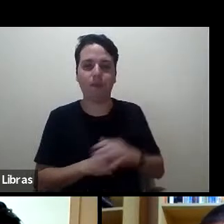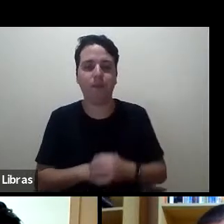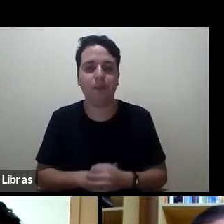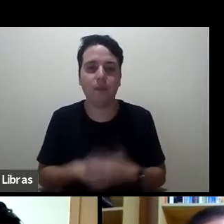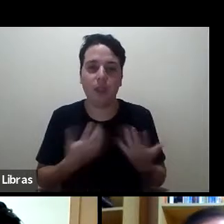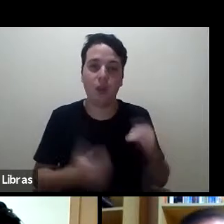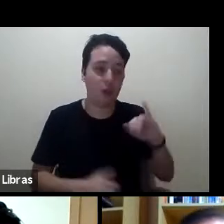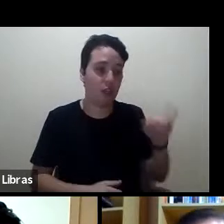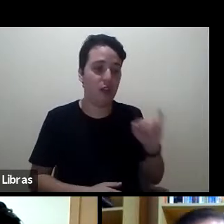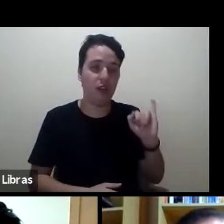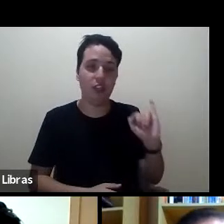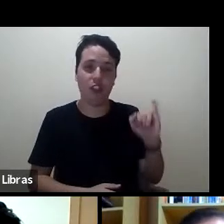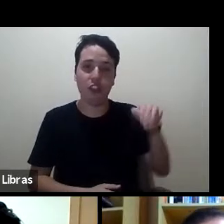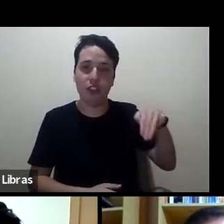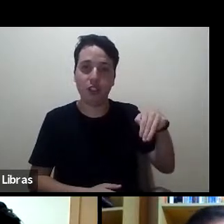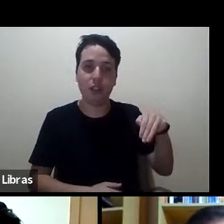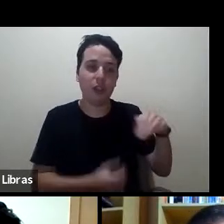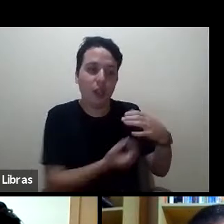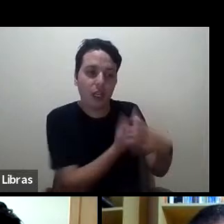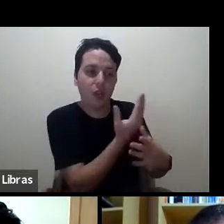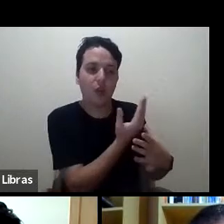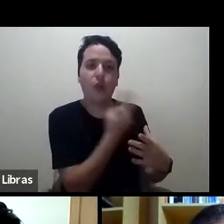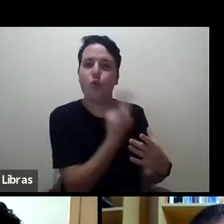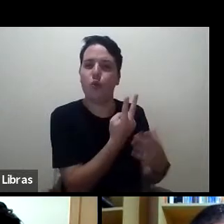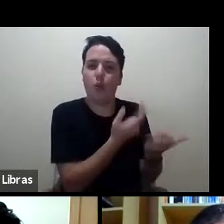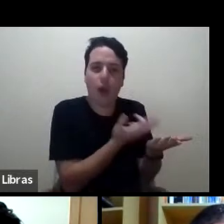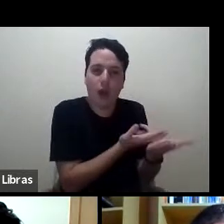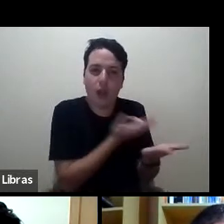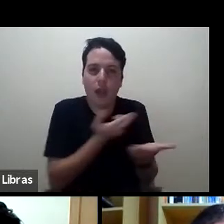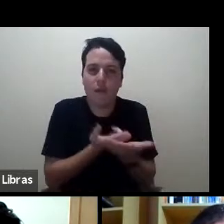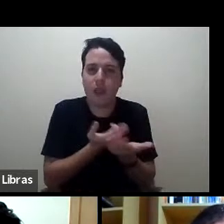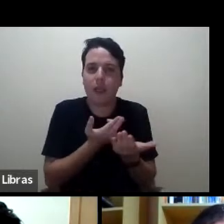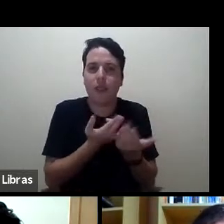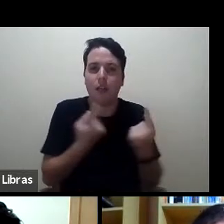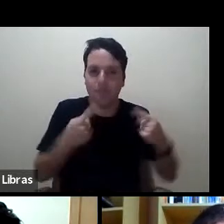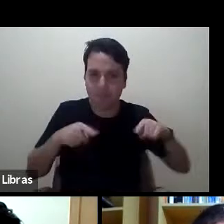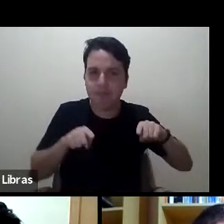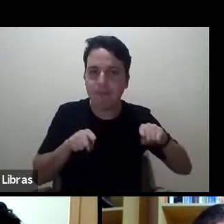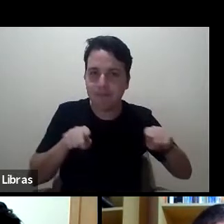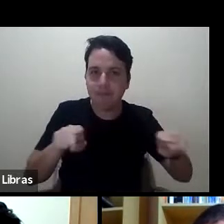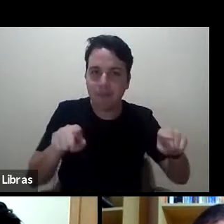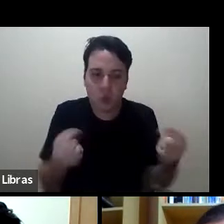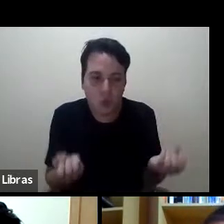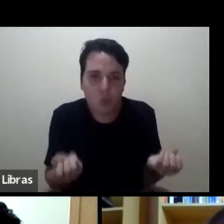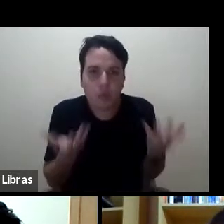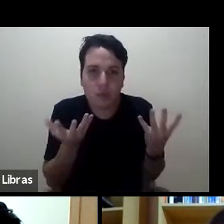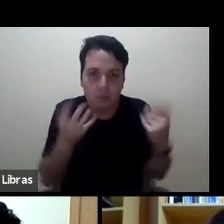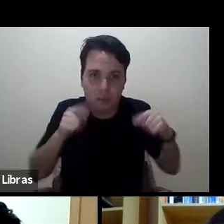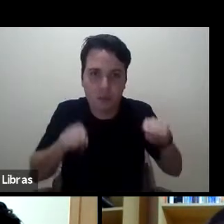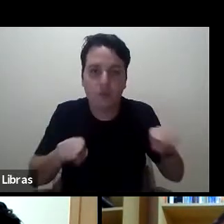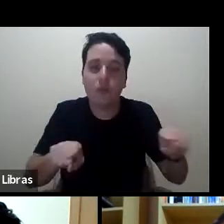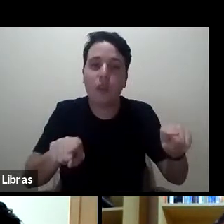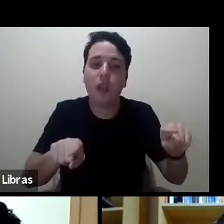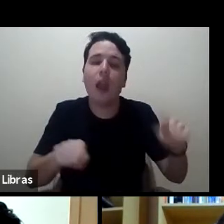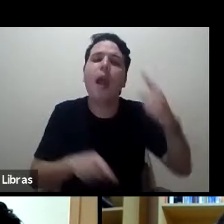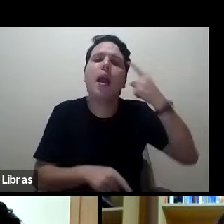armou estas duas revistas mais ou menos em simultâneo. E ele tinha a ideia que